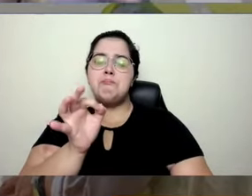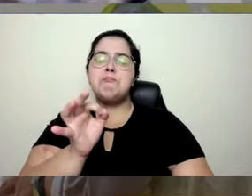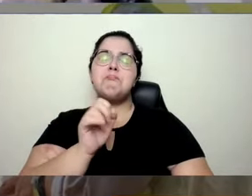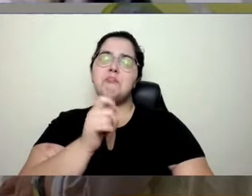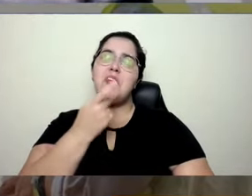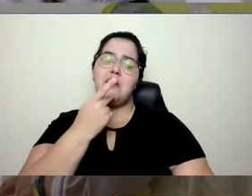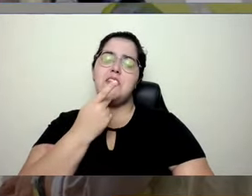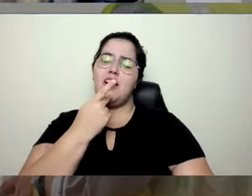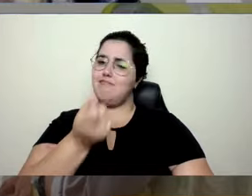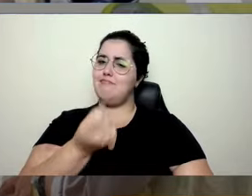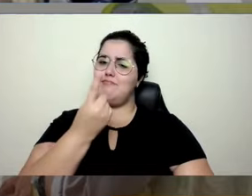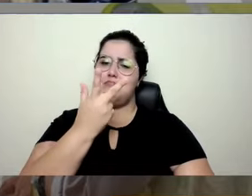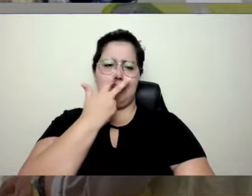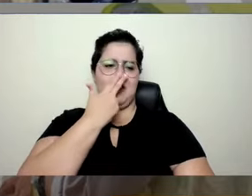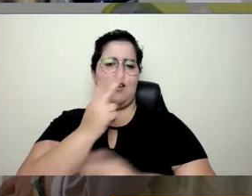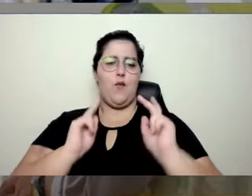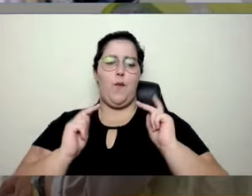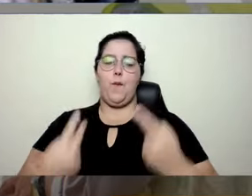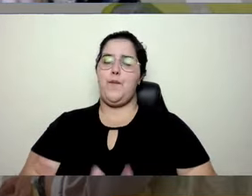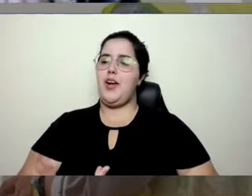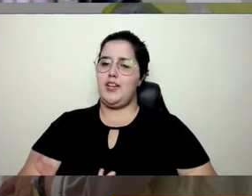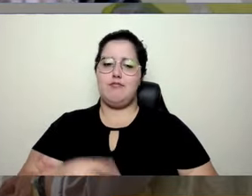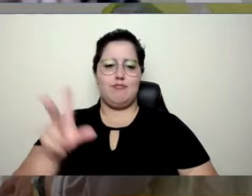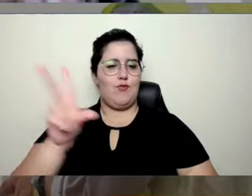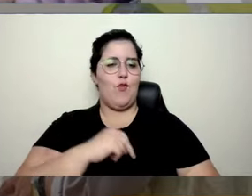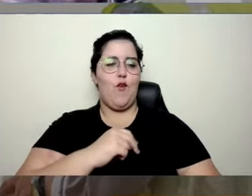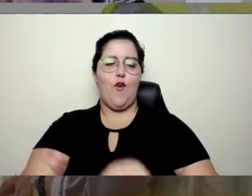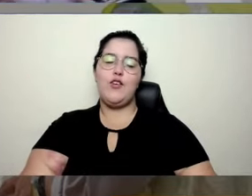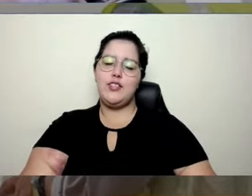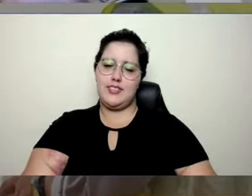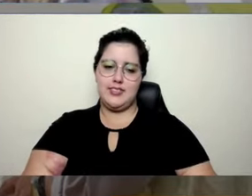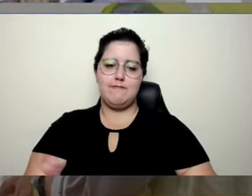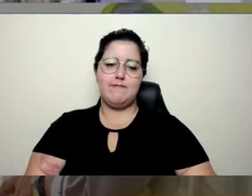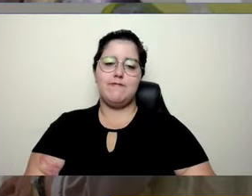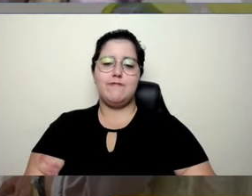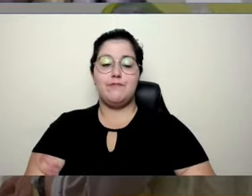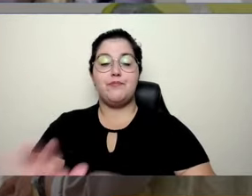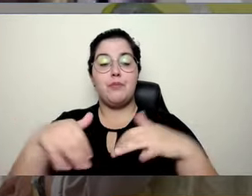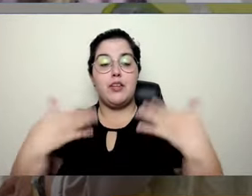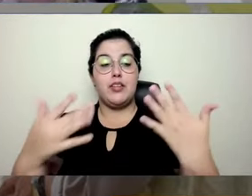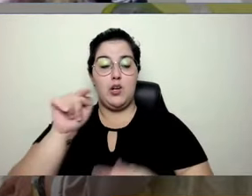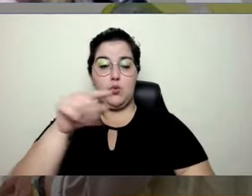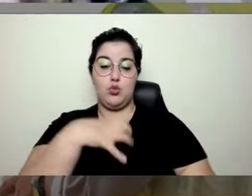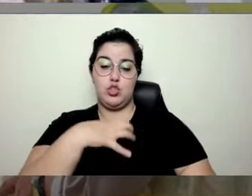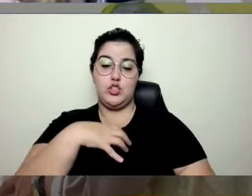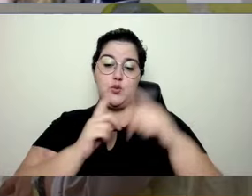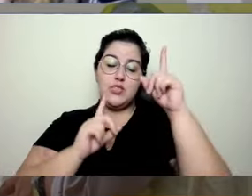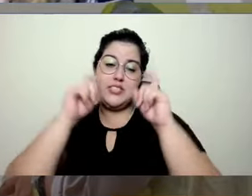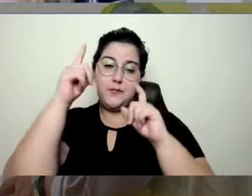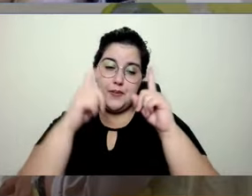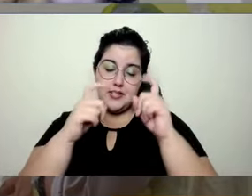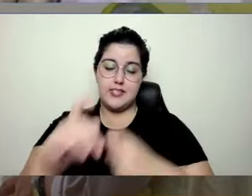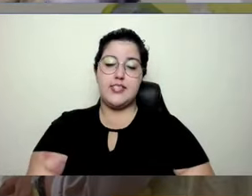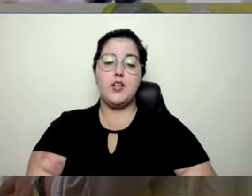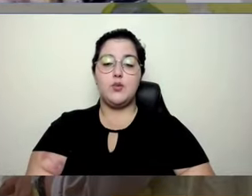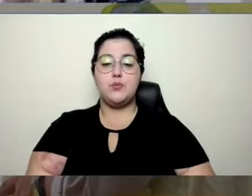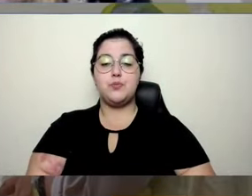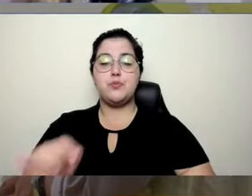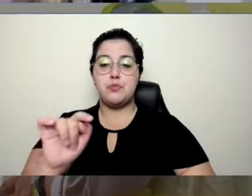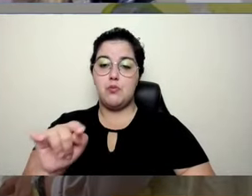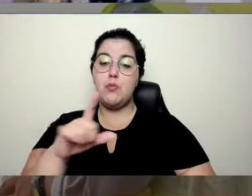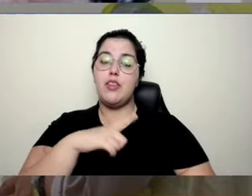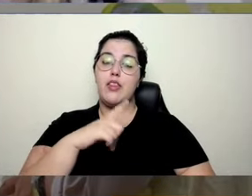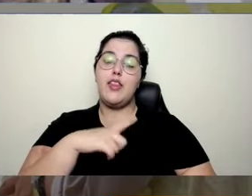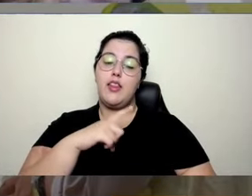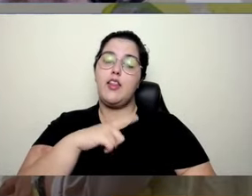É uma expressão muito humana. É muito humano. então, essa expressão semântica vai acabar